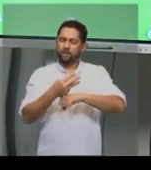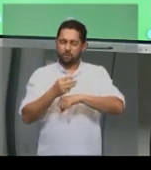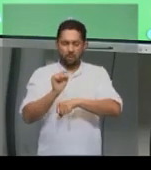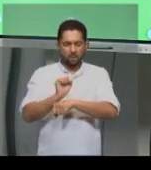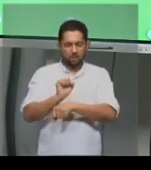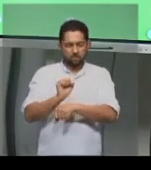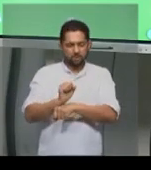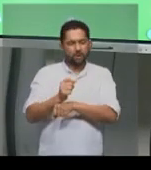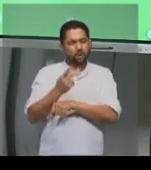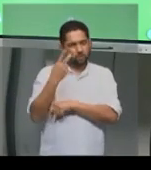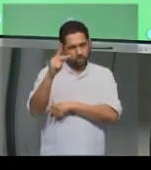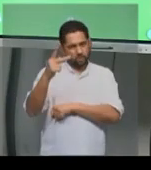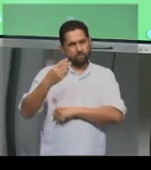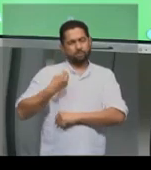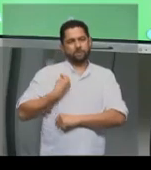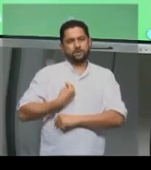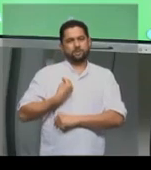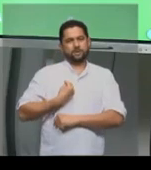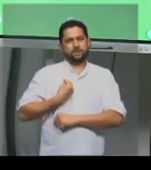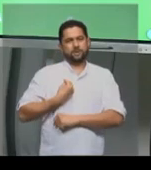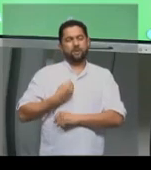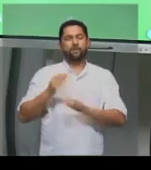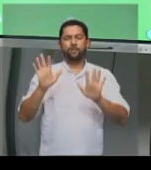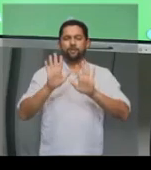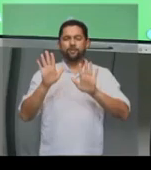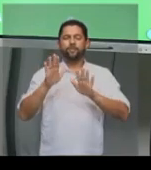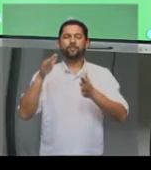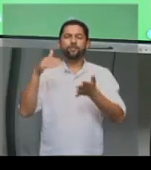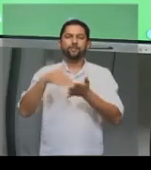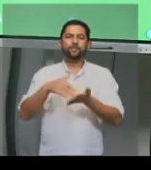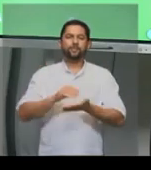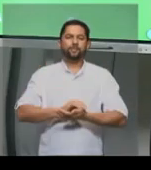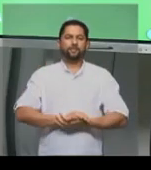esperando a sua participação. Até já!